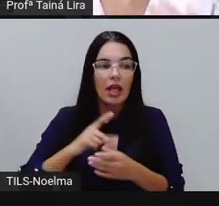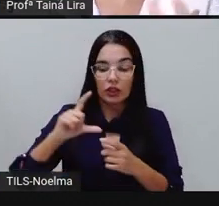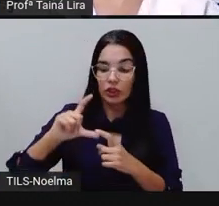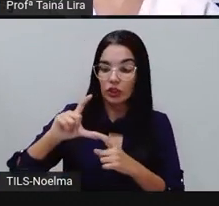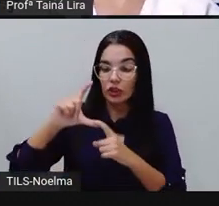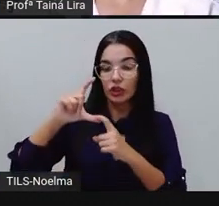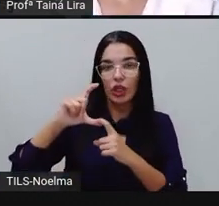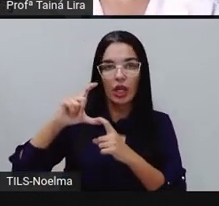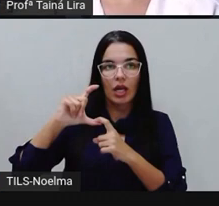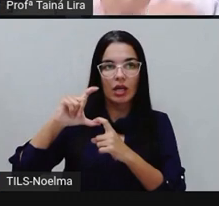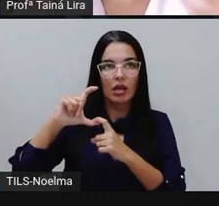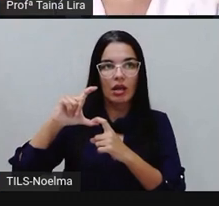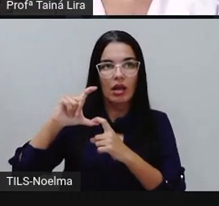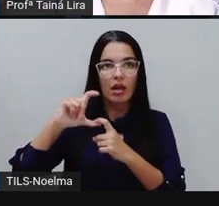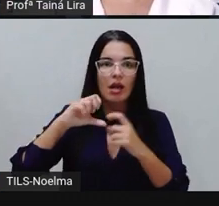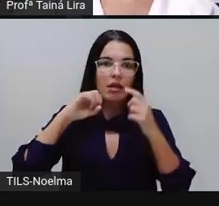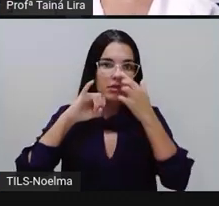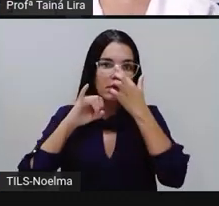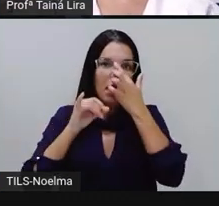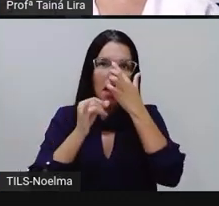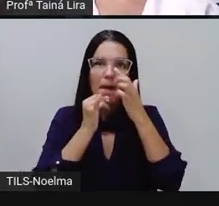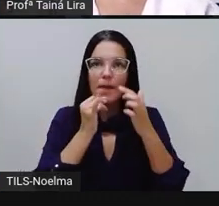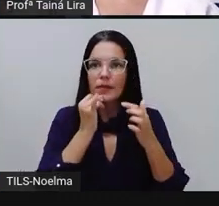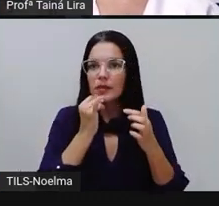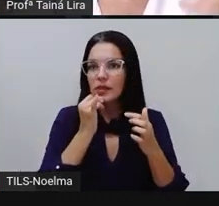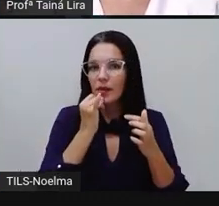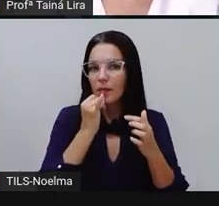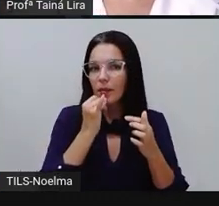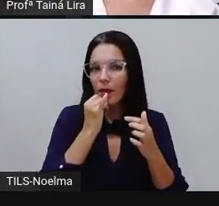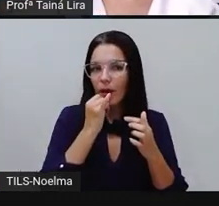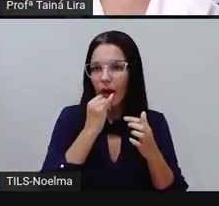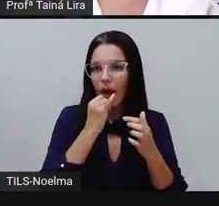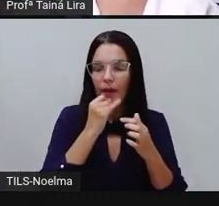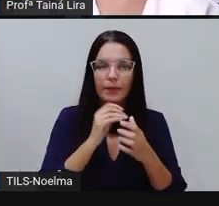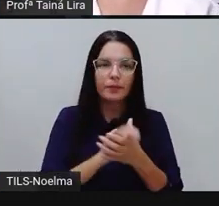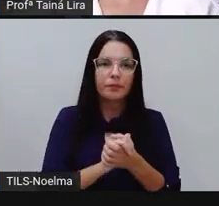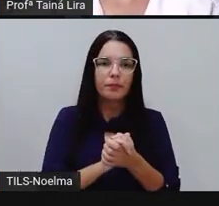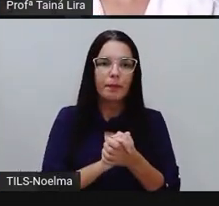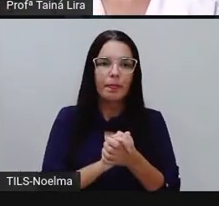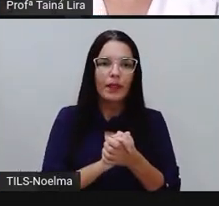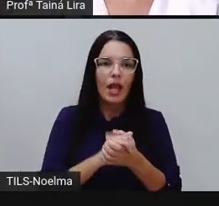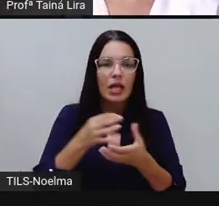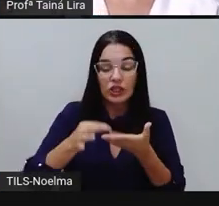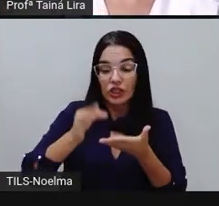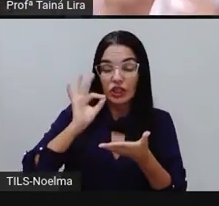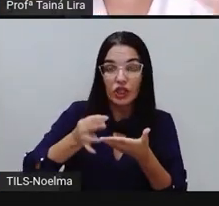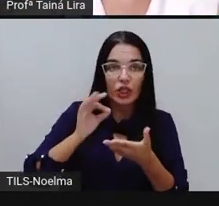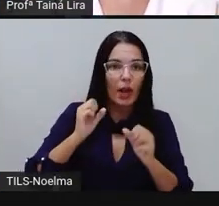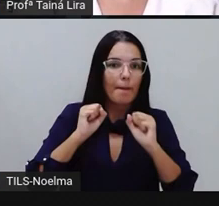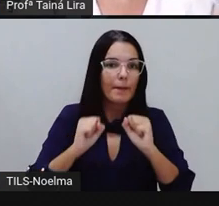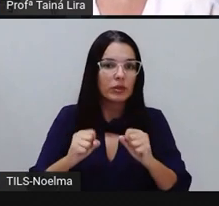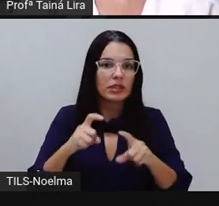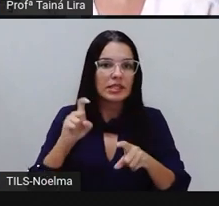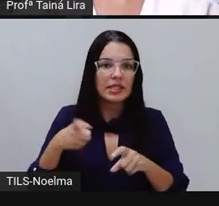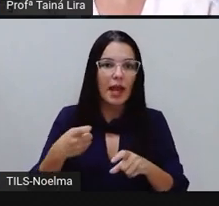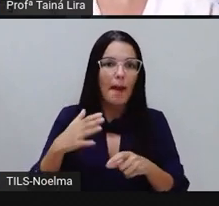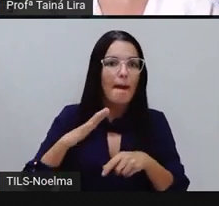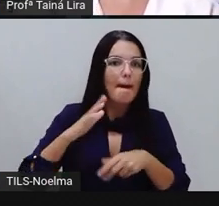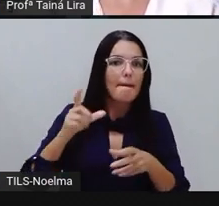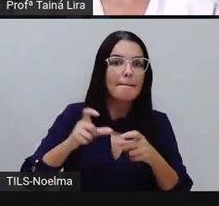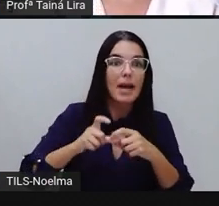naquela xícara. Essa quantidade, inclusive, pode variar de xícara para xícara. Porque existem xícaras que podem ser